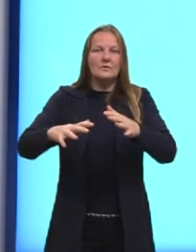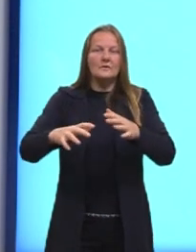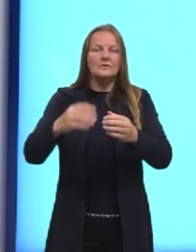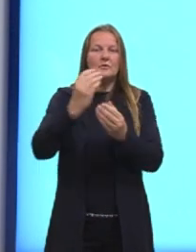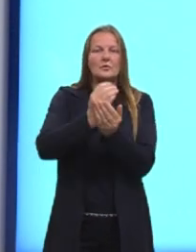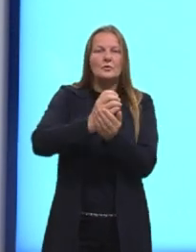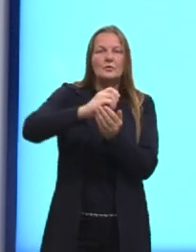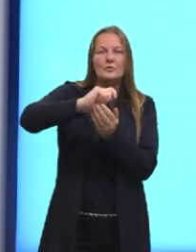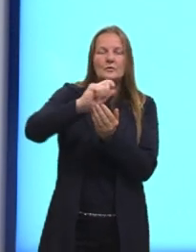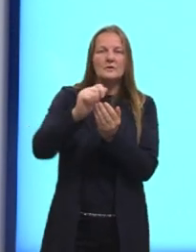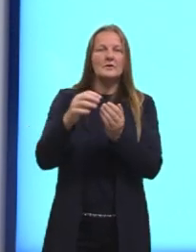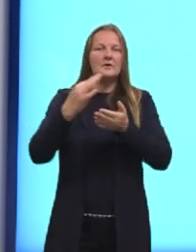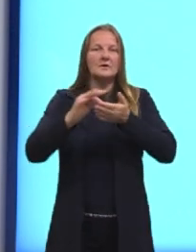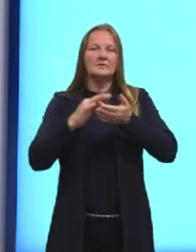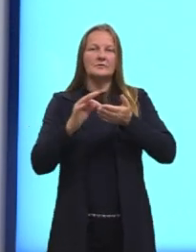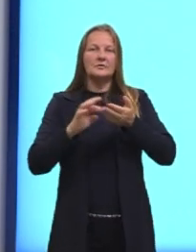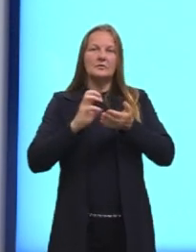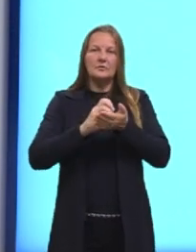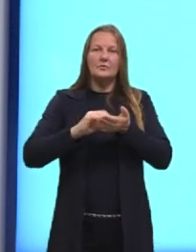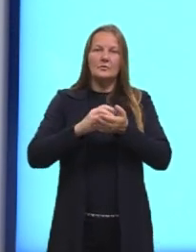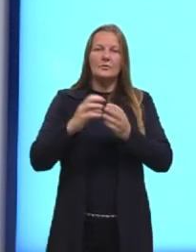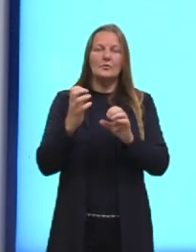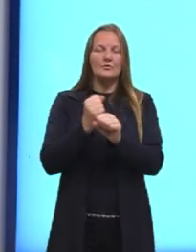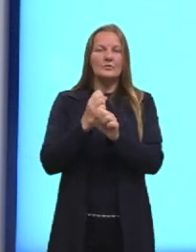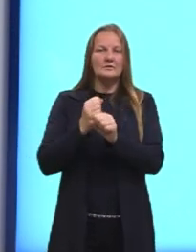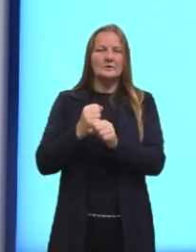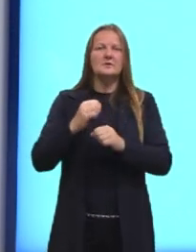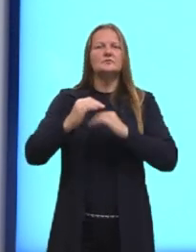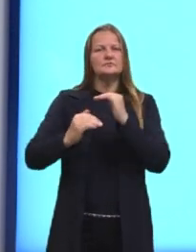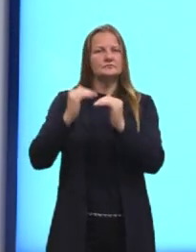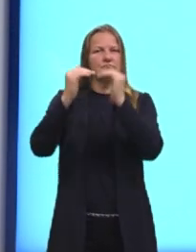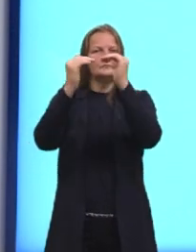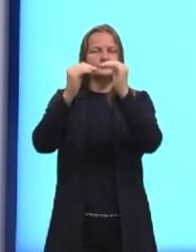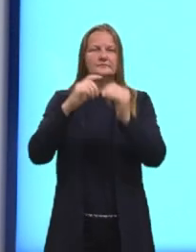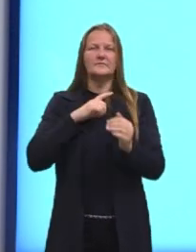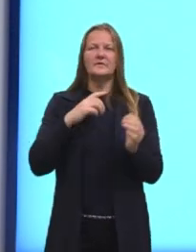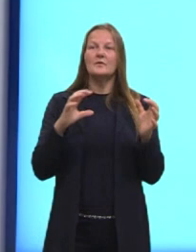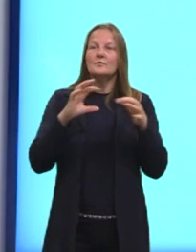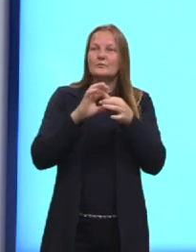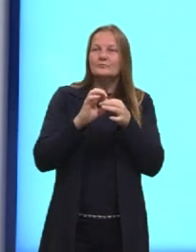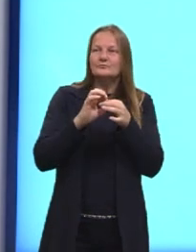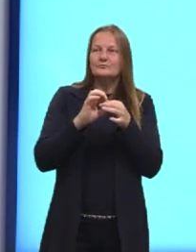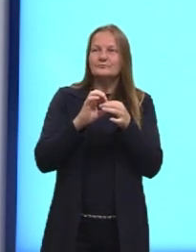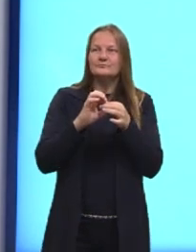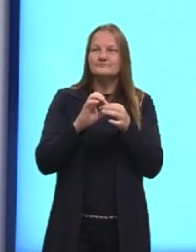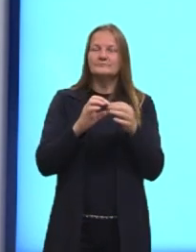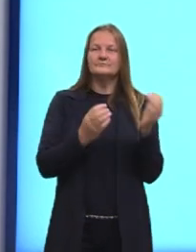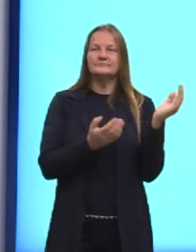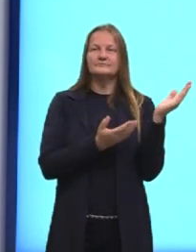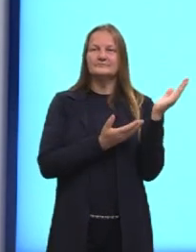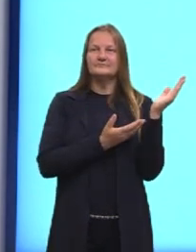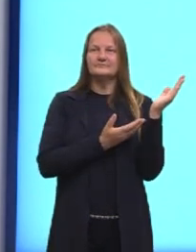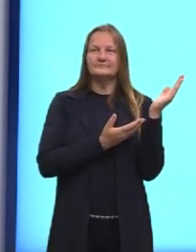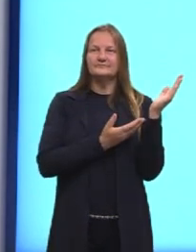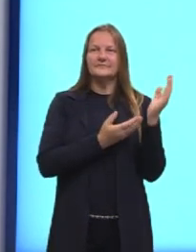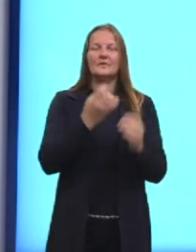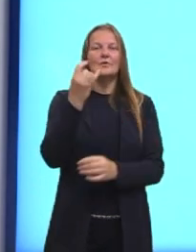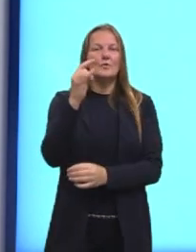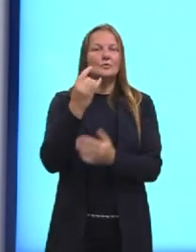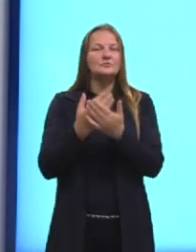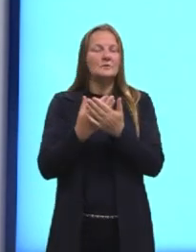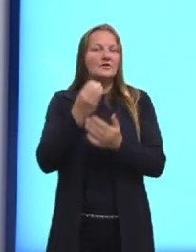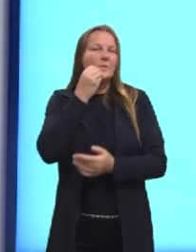contagem tivessem grande desenvolvimento. Aqui está até ligado com as nossas últimas aulas de